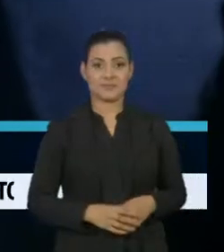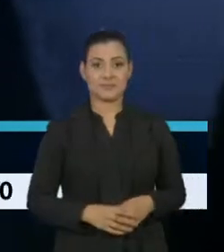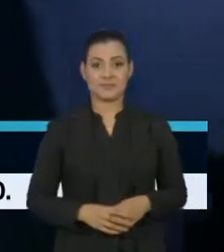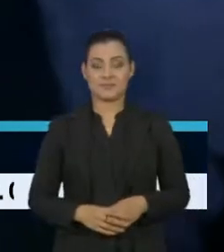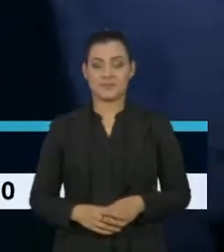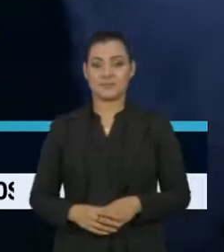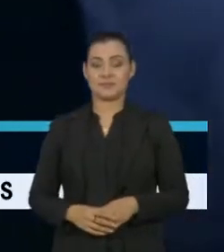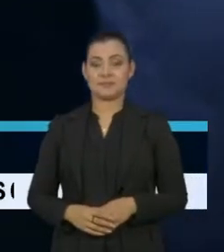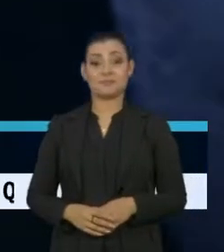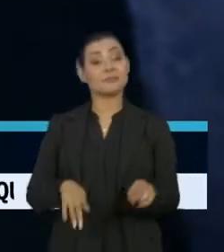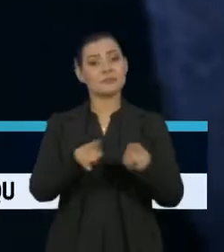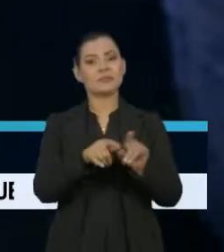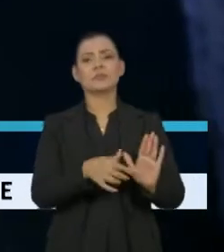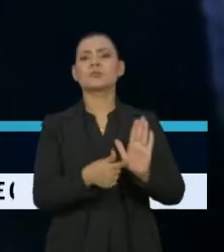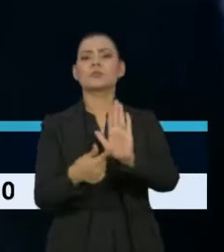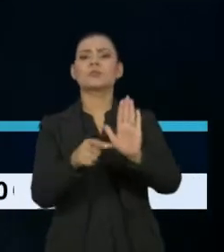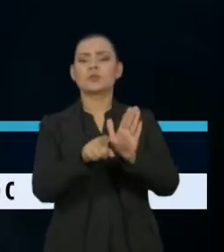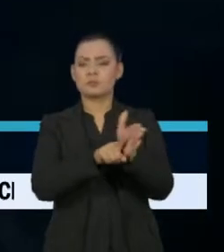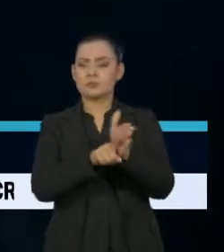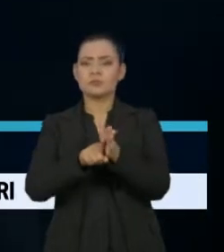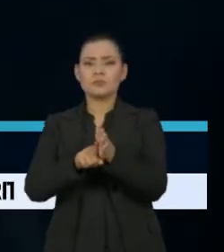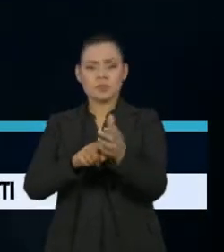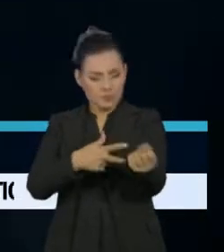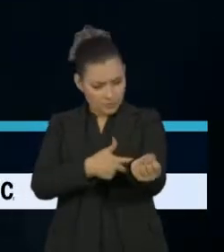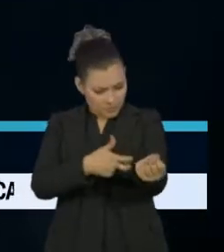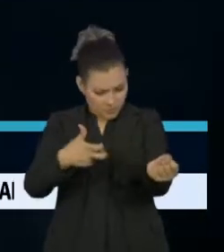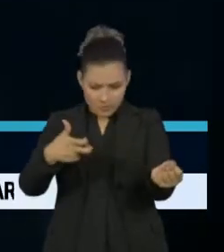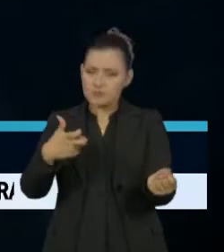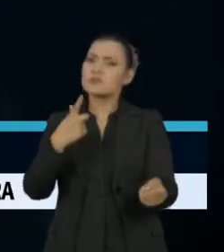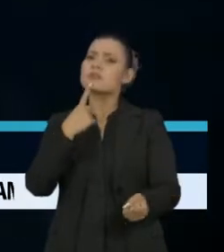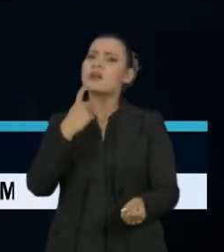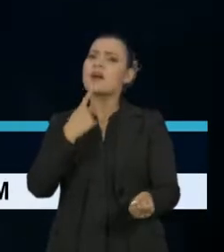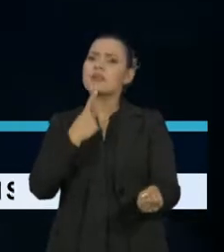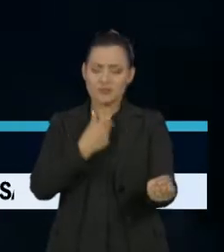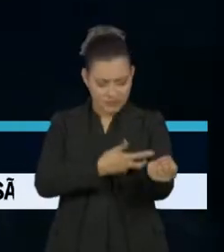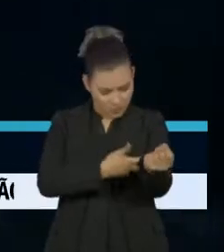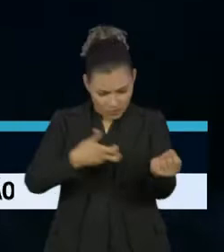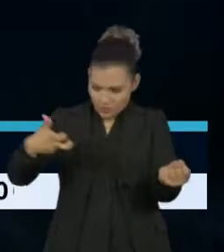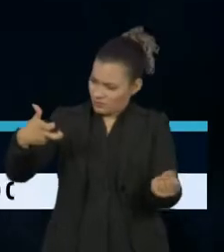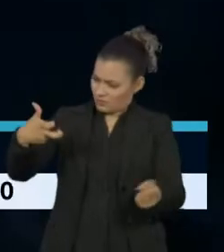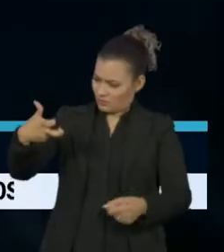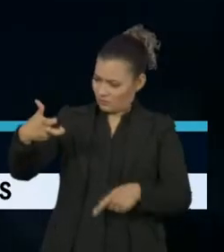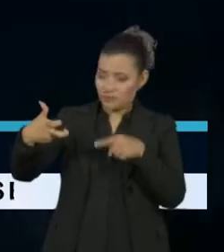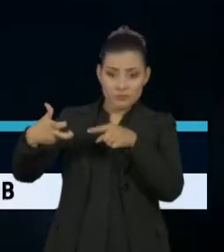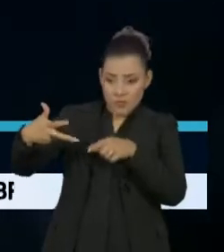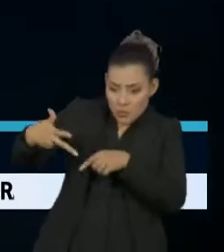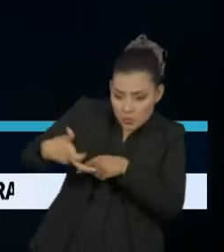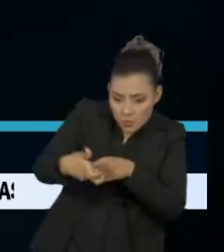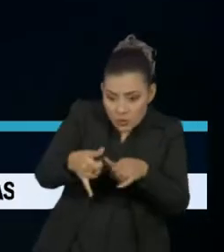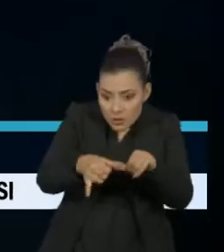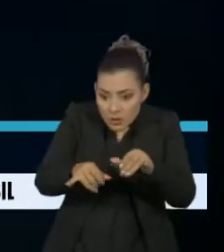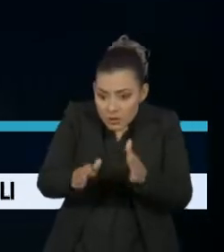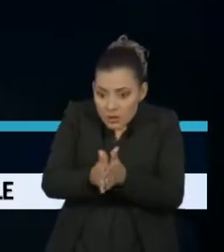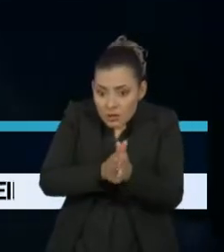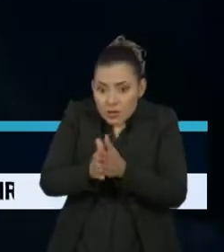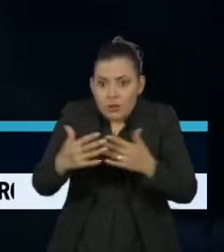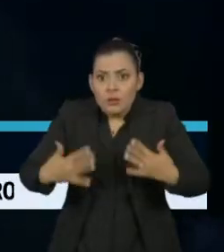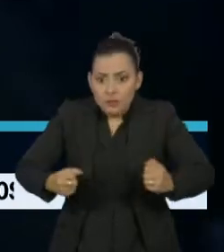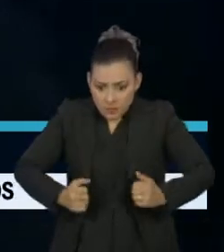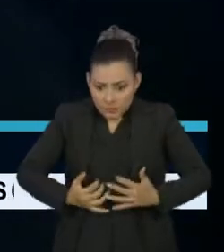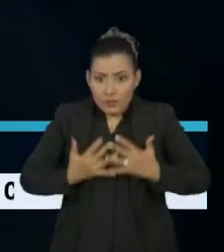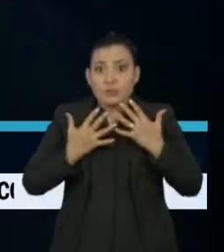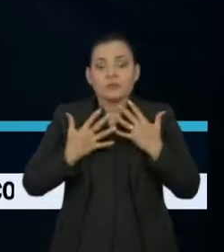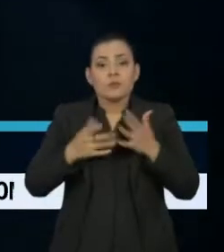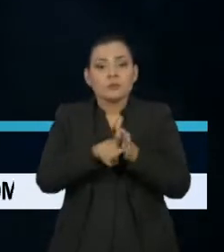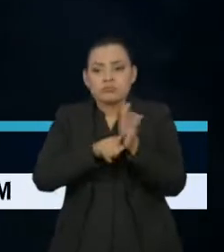Um indicador apontado pelo exame de sangue pode ajudar a entender a gravidade da infecção pelo novo coronavírus. Pesquisadores